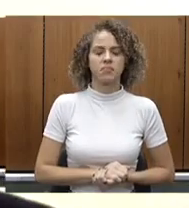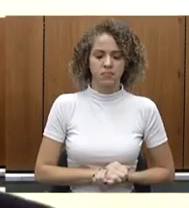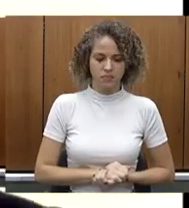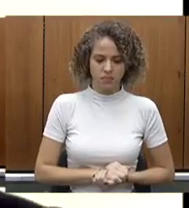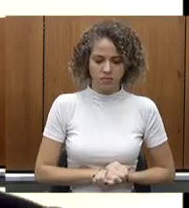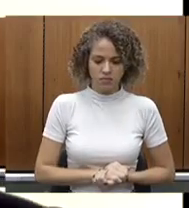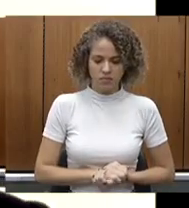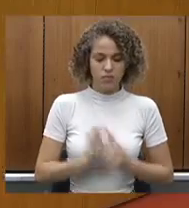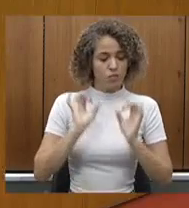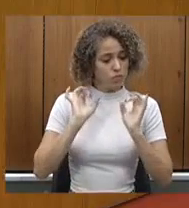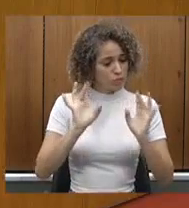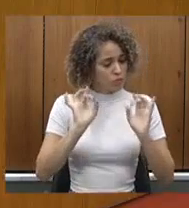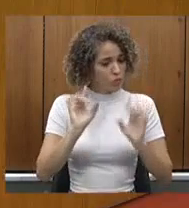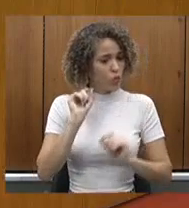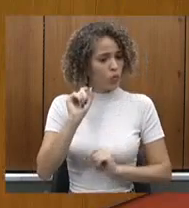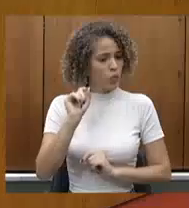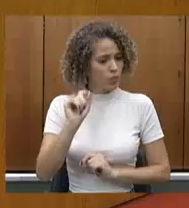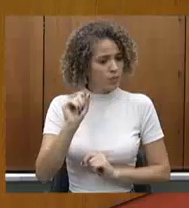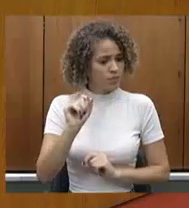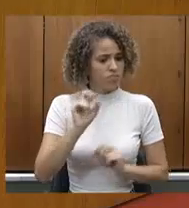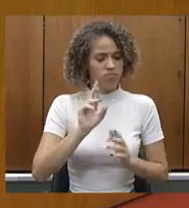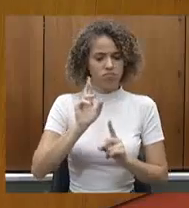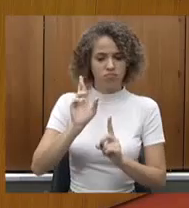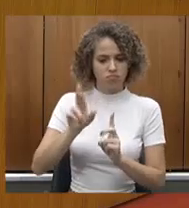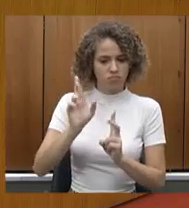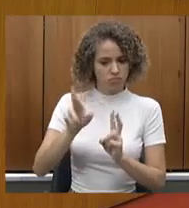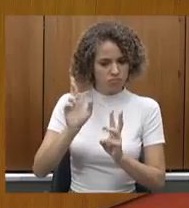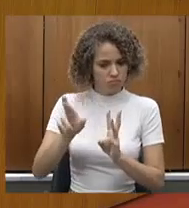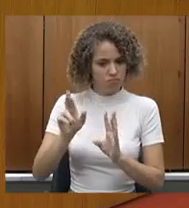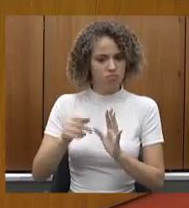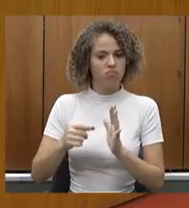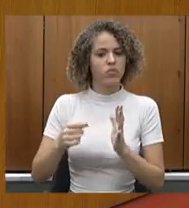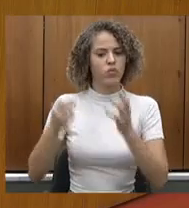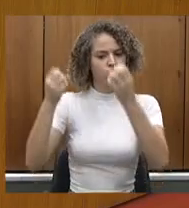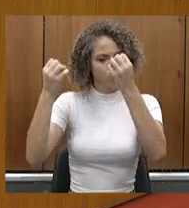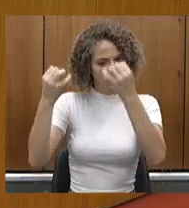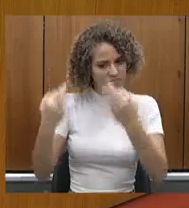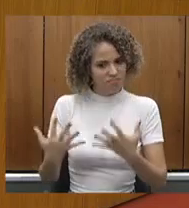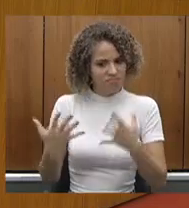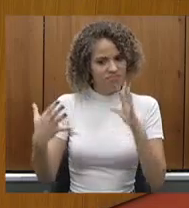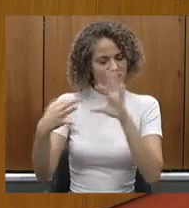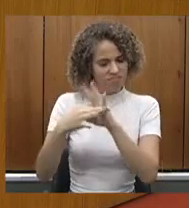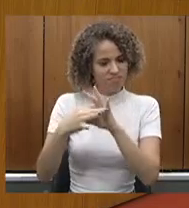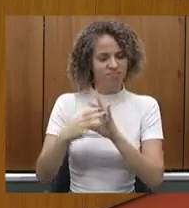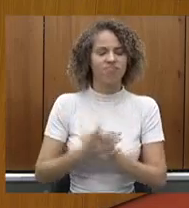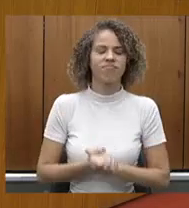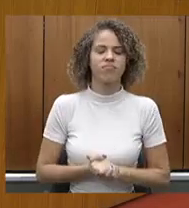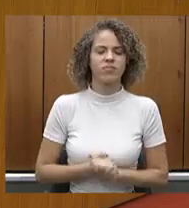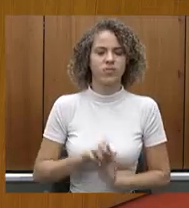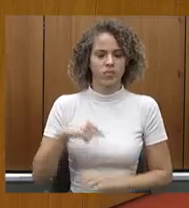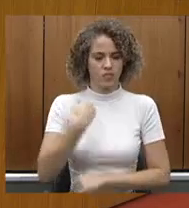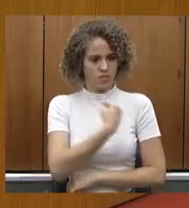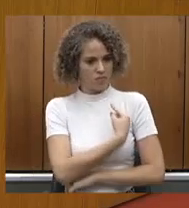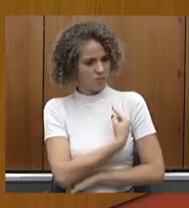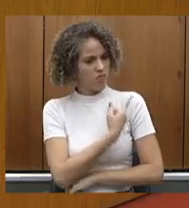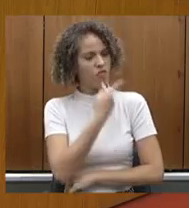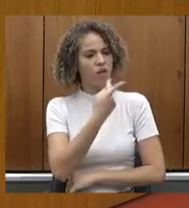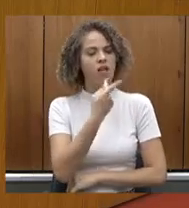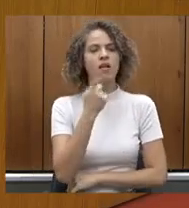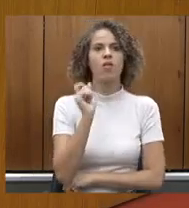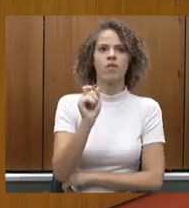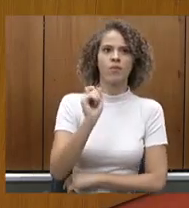só para responder aos pontos da deputada Celise, primeiro agradecer mais uma vez sempre a gentileza das palavras,